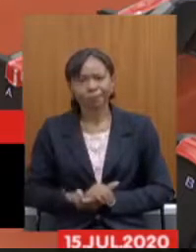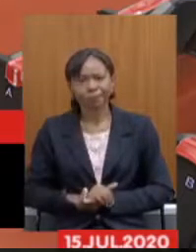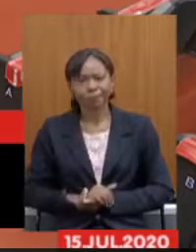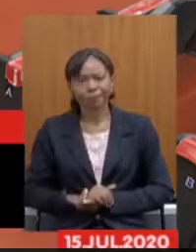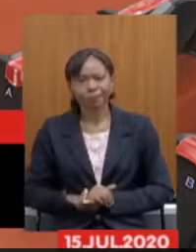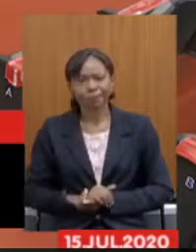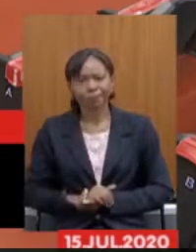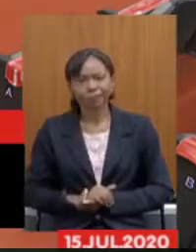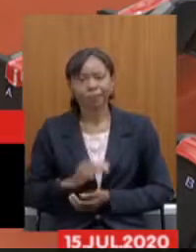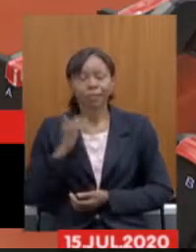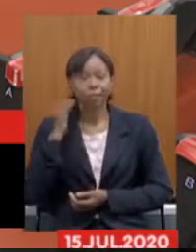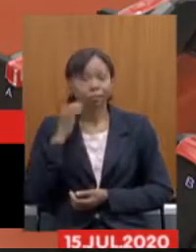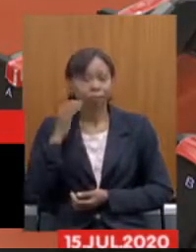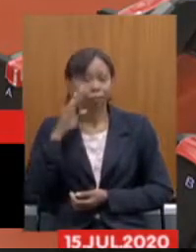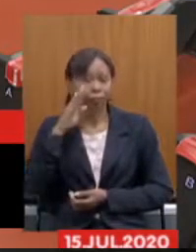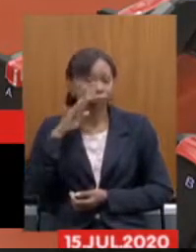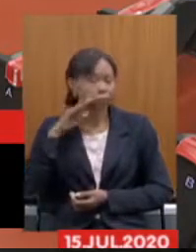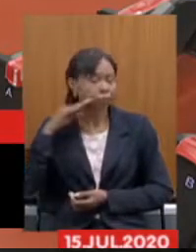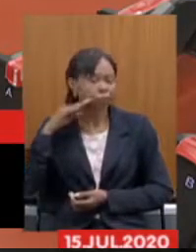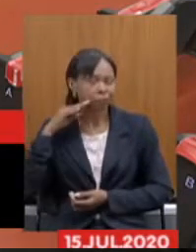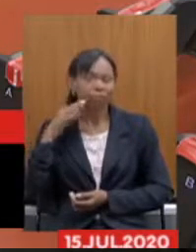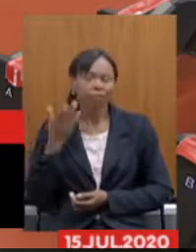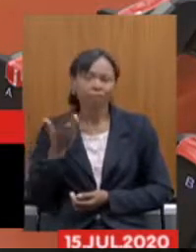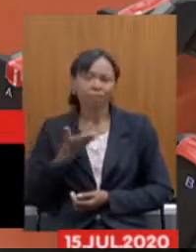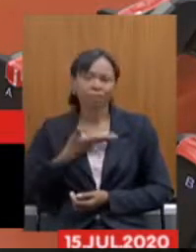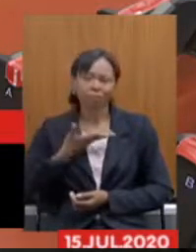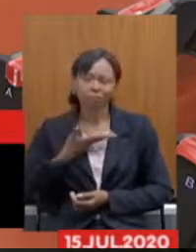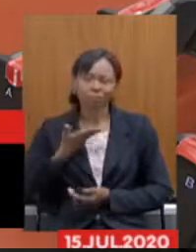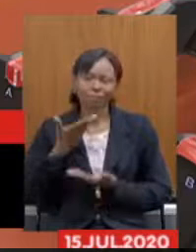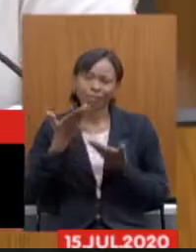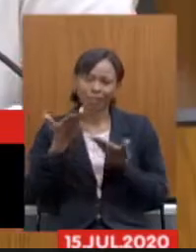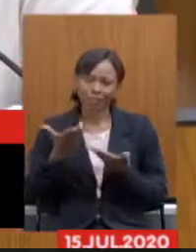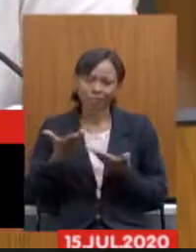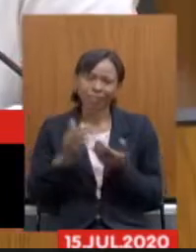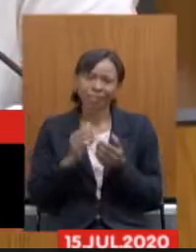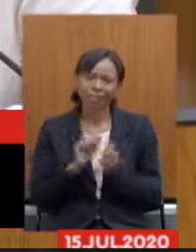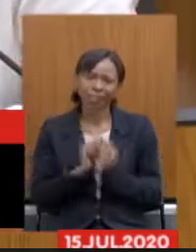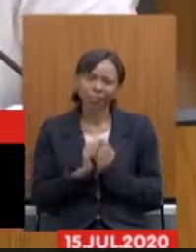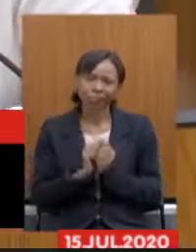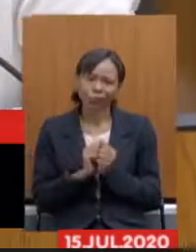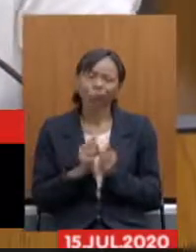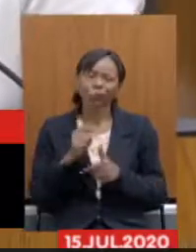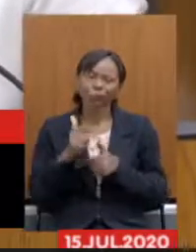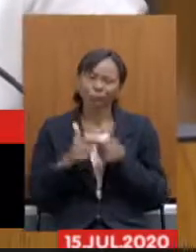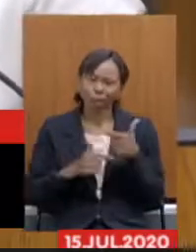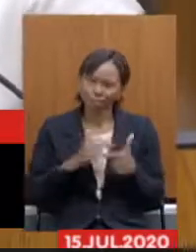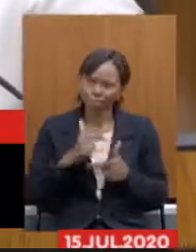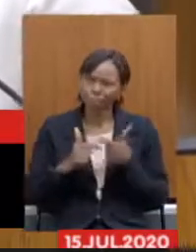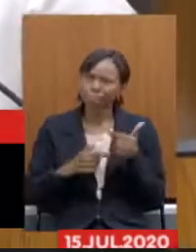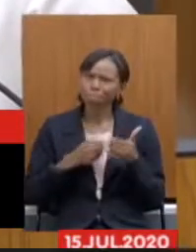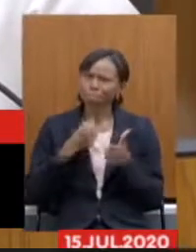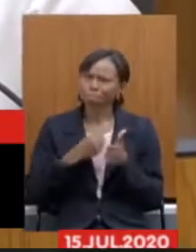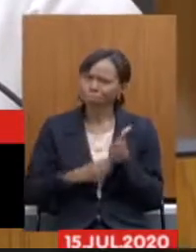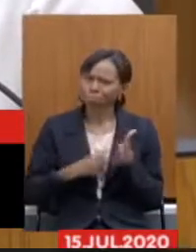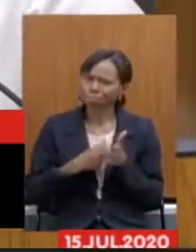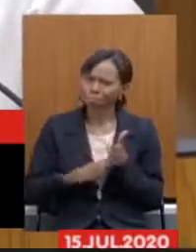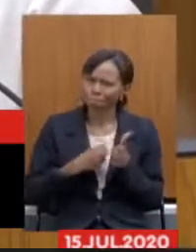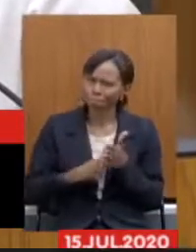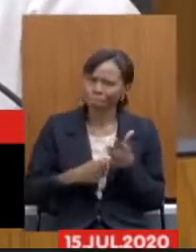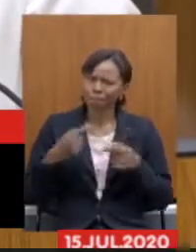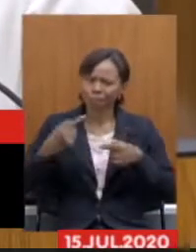deputada beatriz serqueira colega que está aí nessa nessa luta durante essa